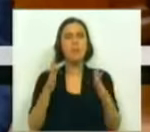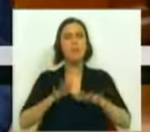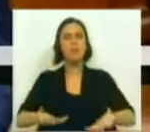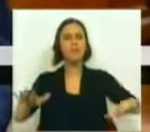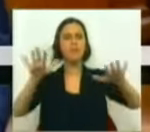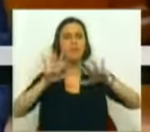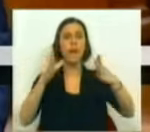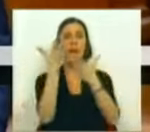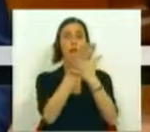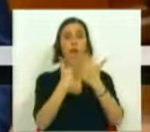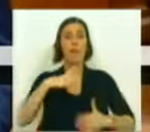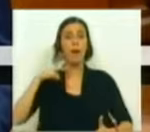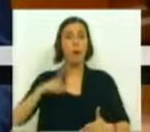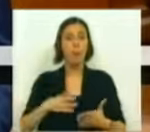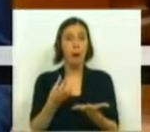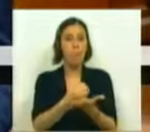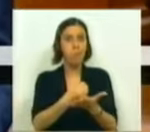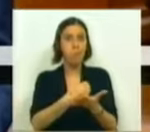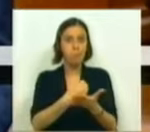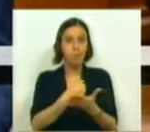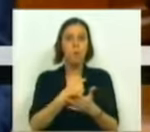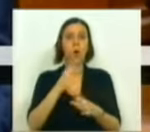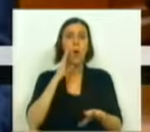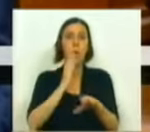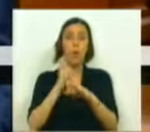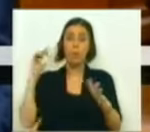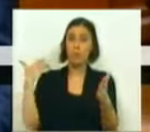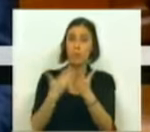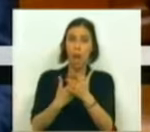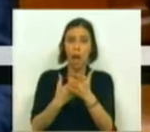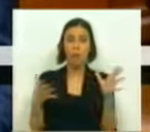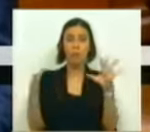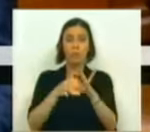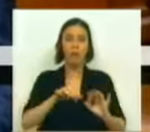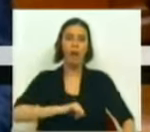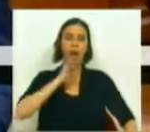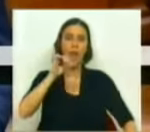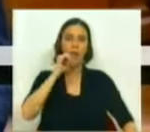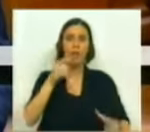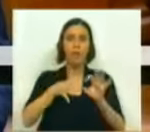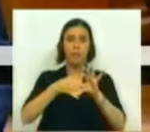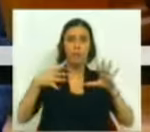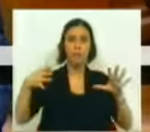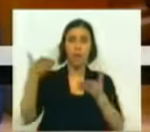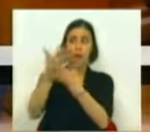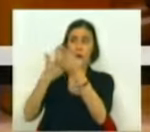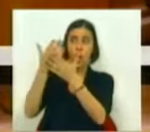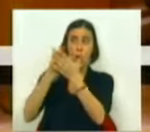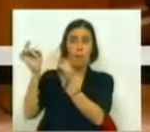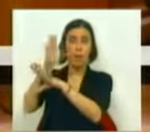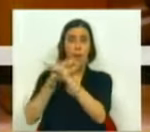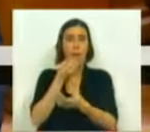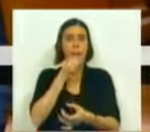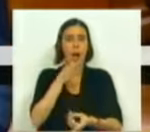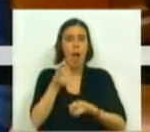pacatamente com uma economia portuguesa anémica que ao longo da última década divergiu sucessivamente da economia europeia e perdeu